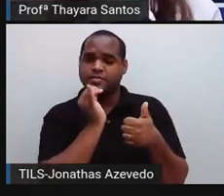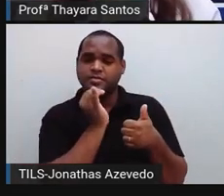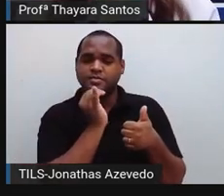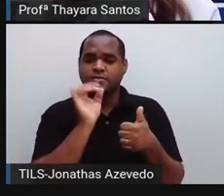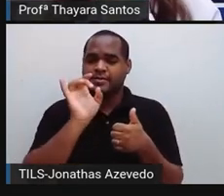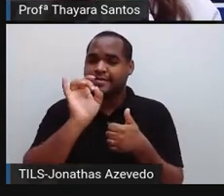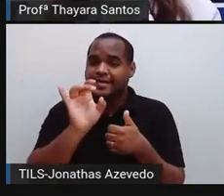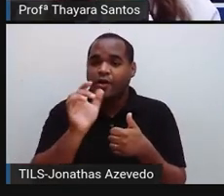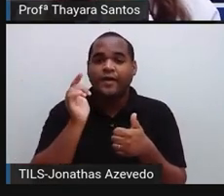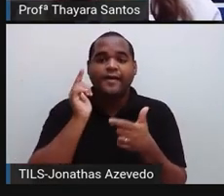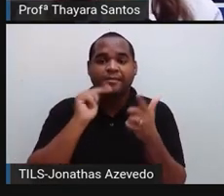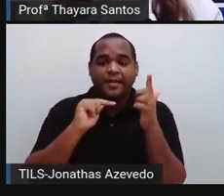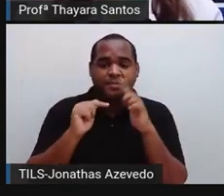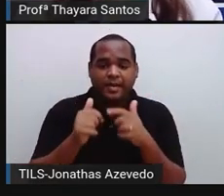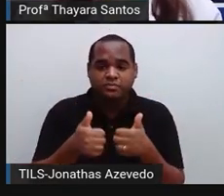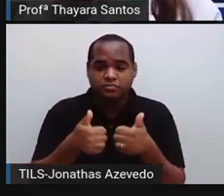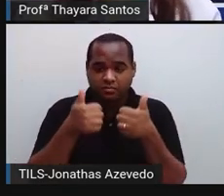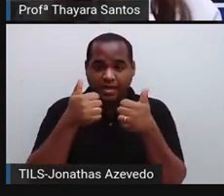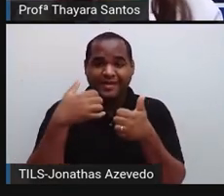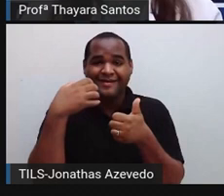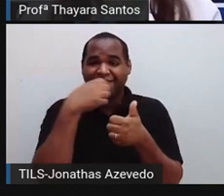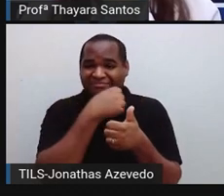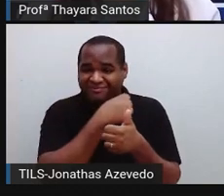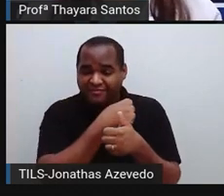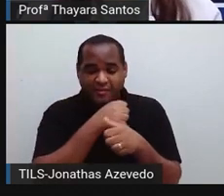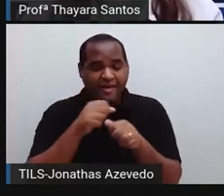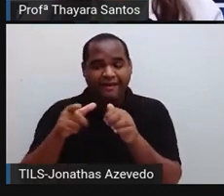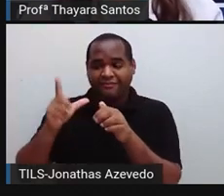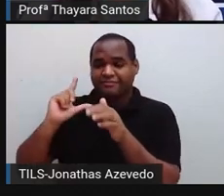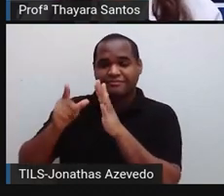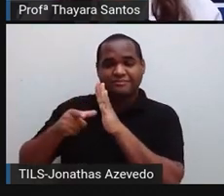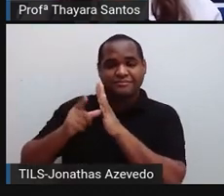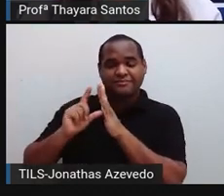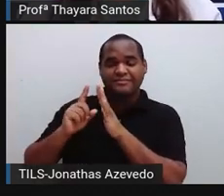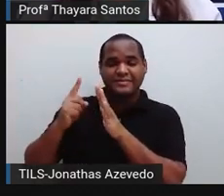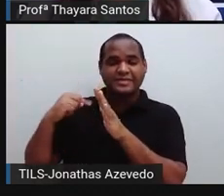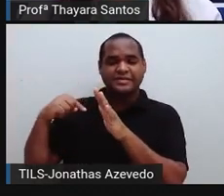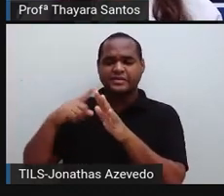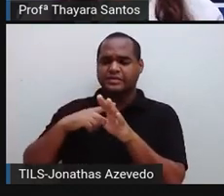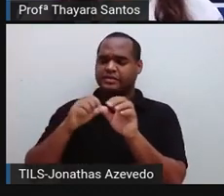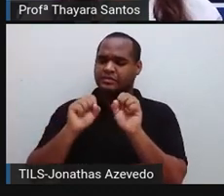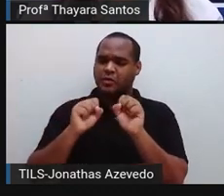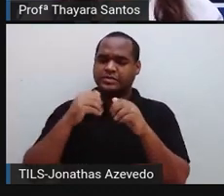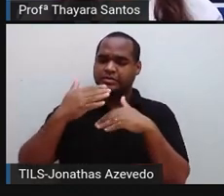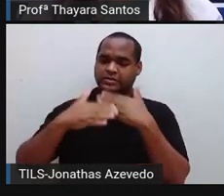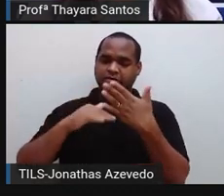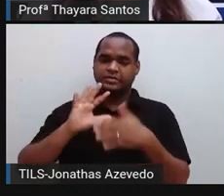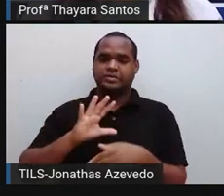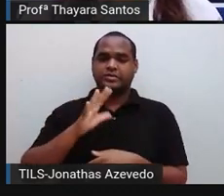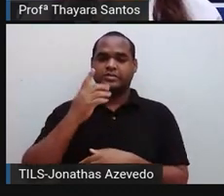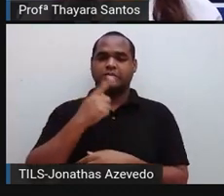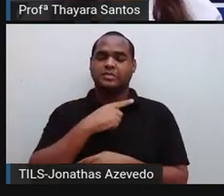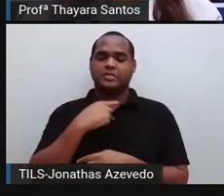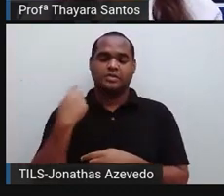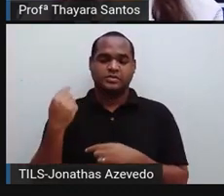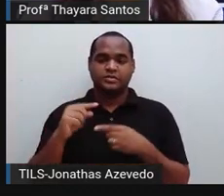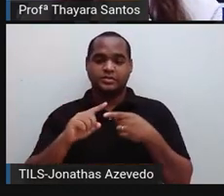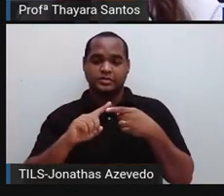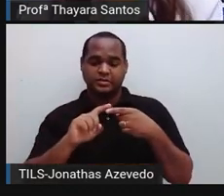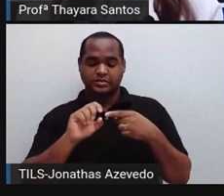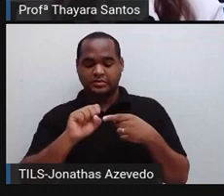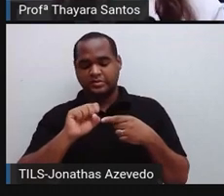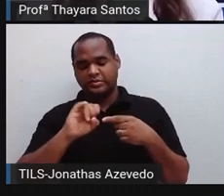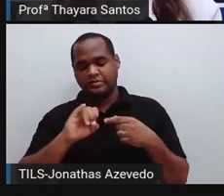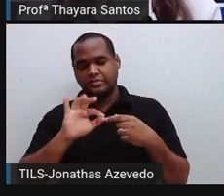se ela não fizer esse tratamento rápido, né, desde o início, pode, sim, inclusive, levar à morte no caso da sífilis. A sífilis é uma